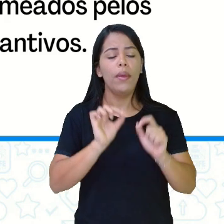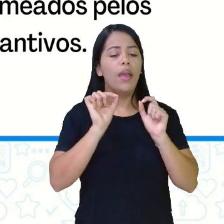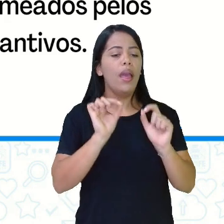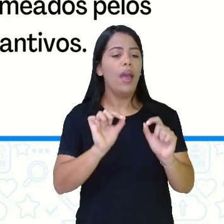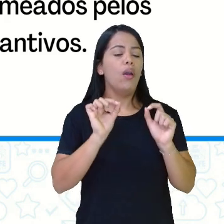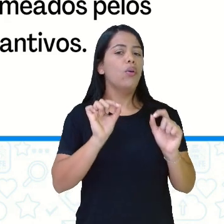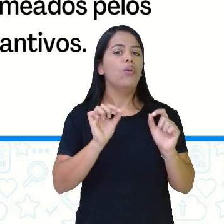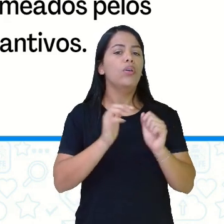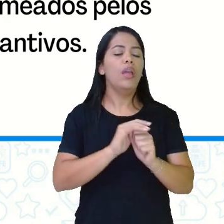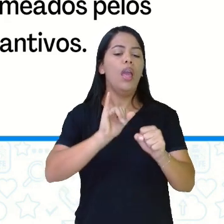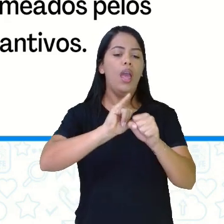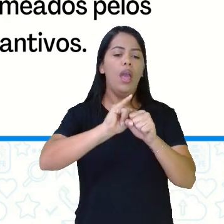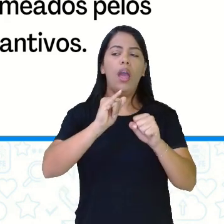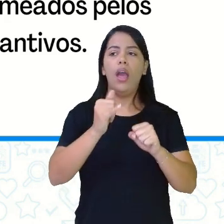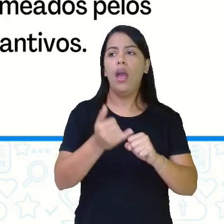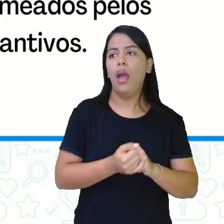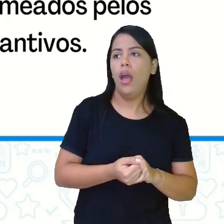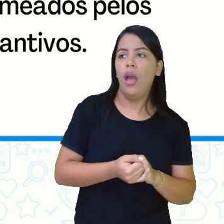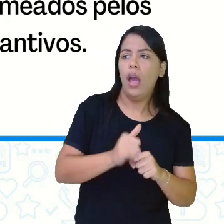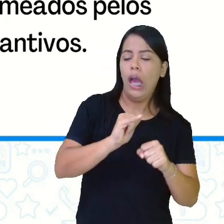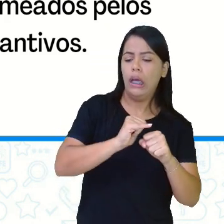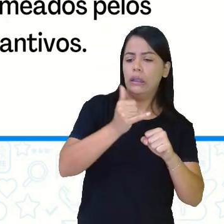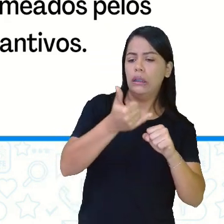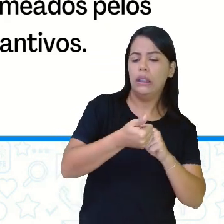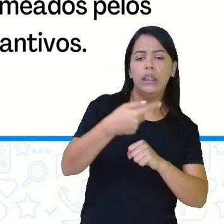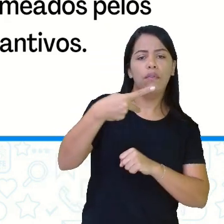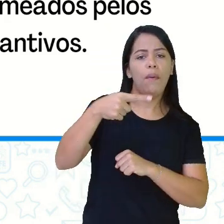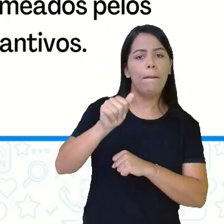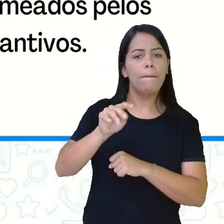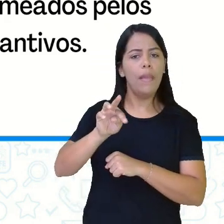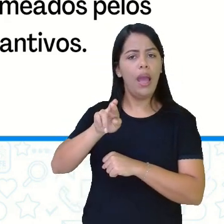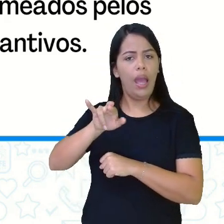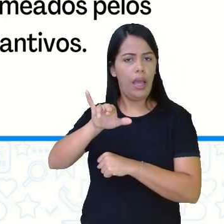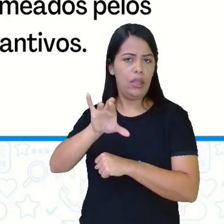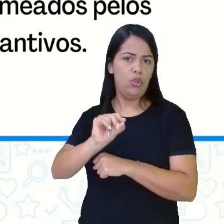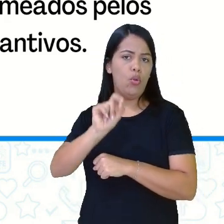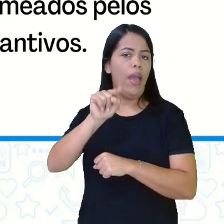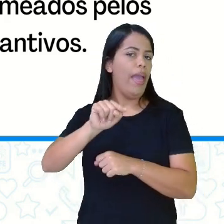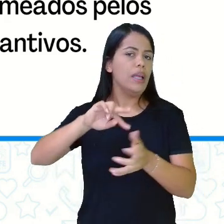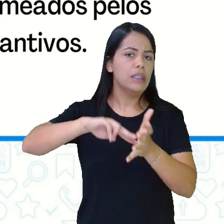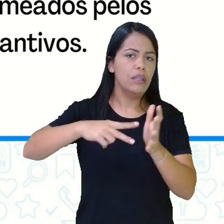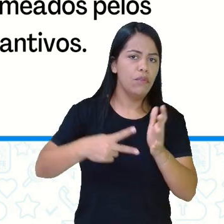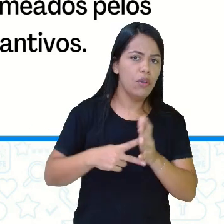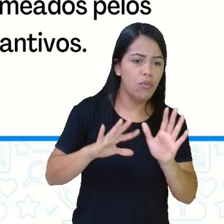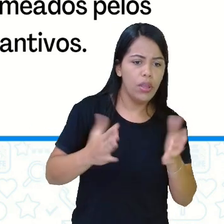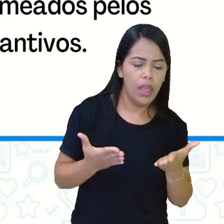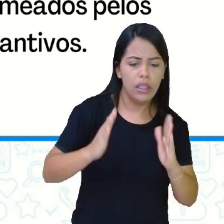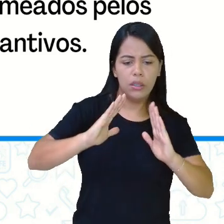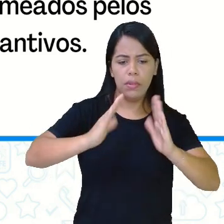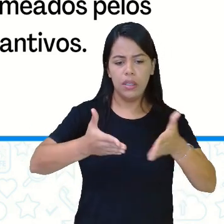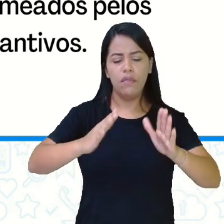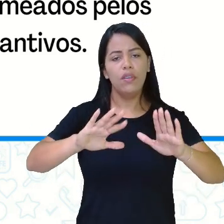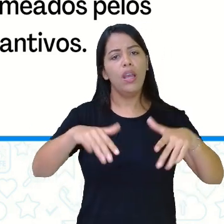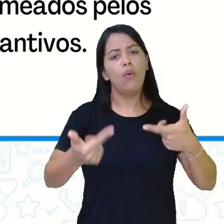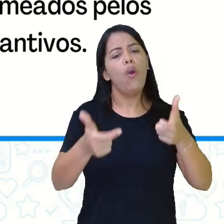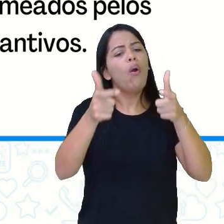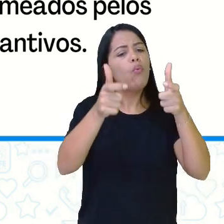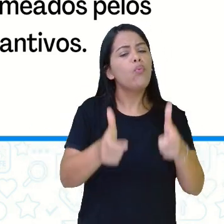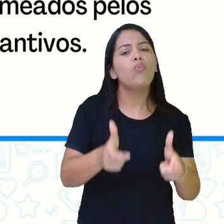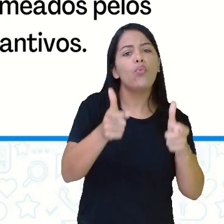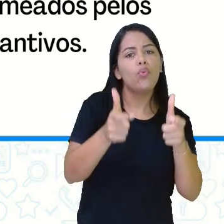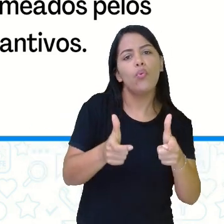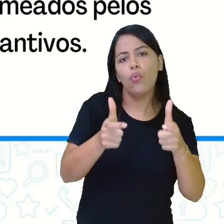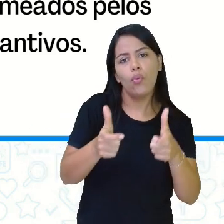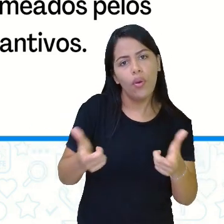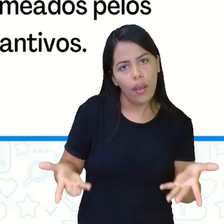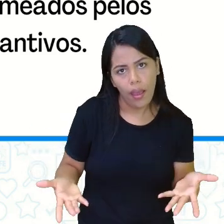Aqueles que determinam o país, estado, a cidade, entre outras coisas. De onde procedem